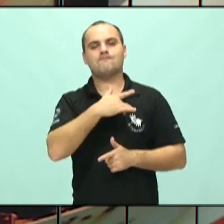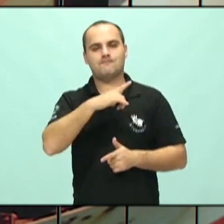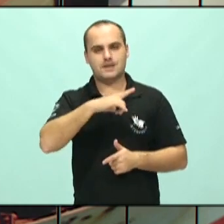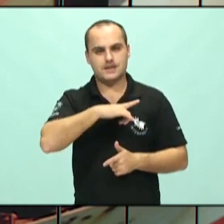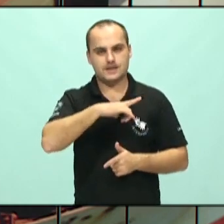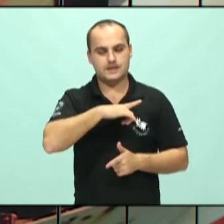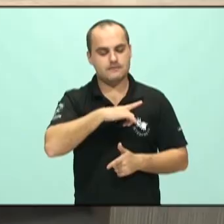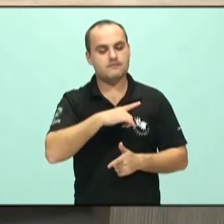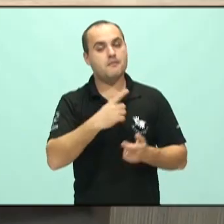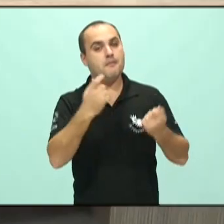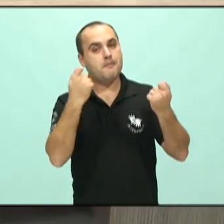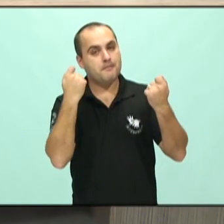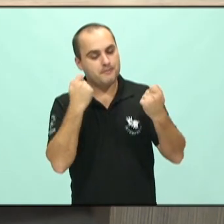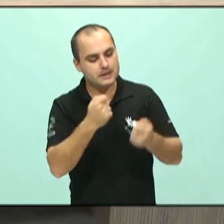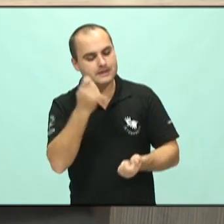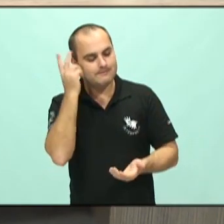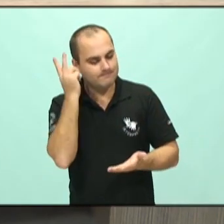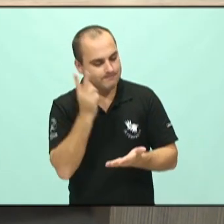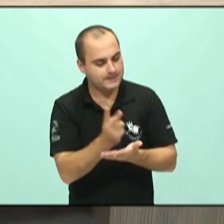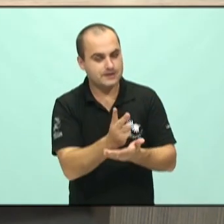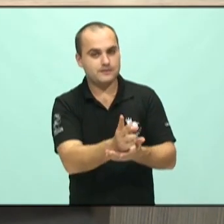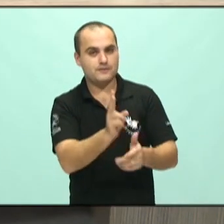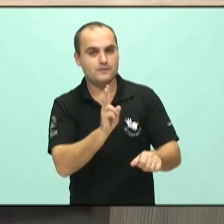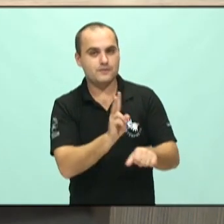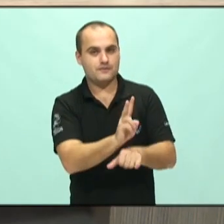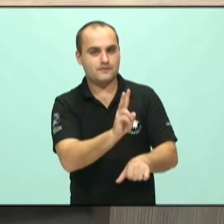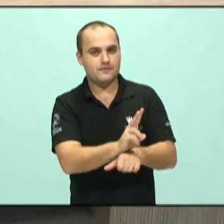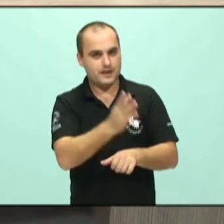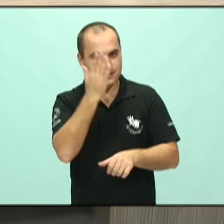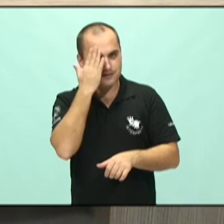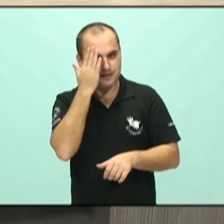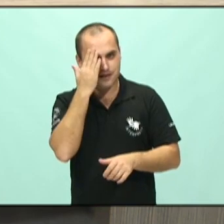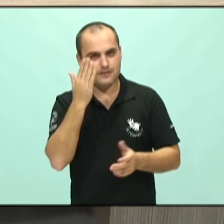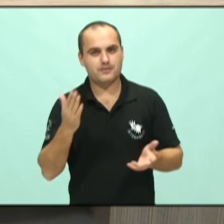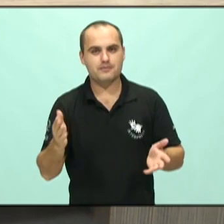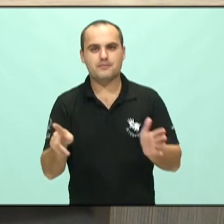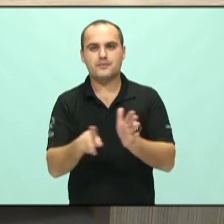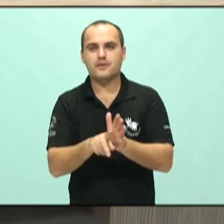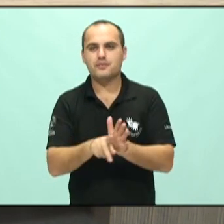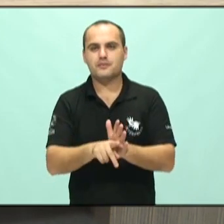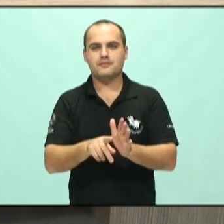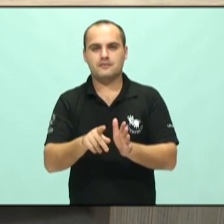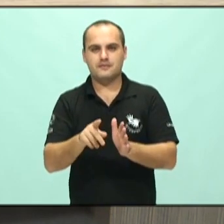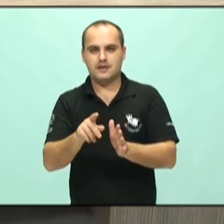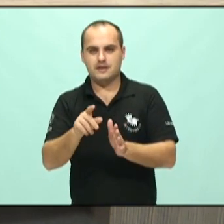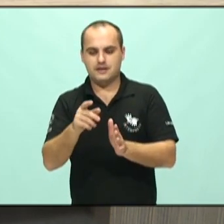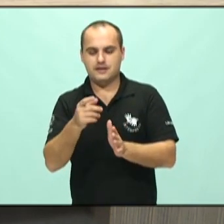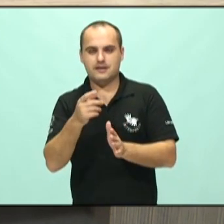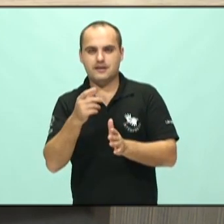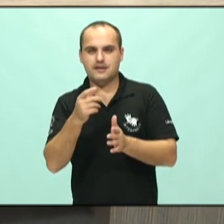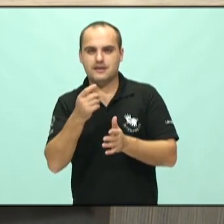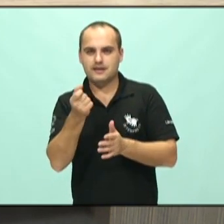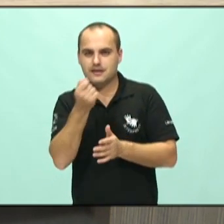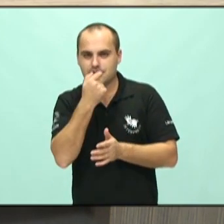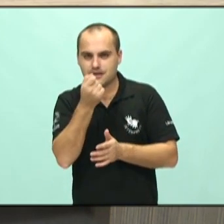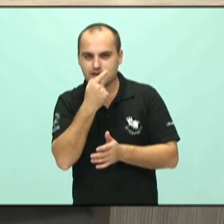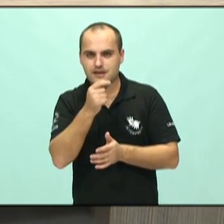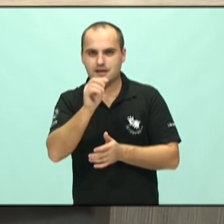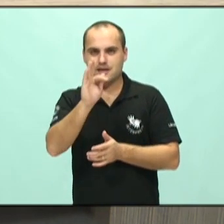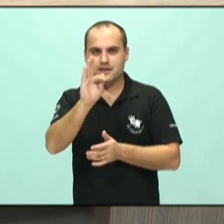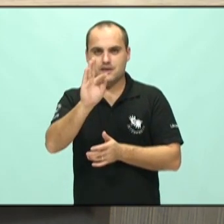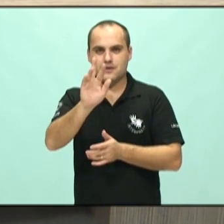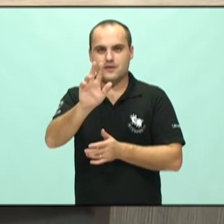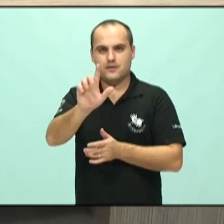a gente tem que ter muito cuidado com essa prescrição disseminada de antidepressivos. Quando a floxetina surgiu,